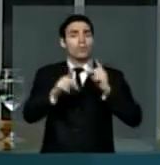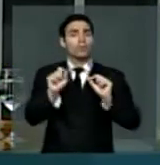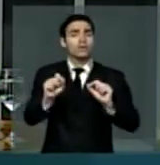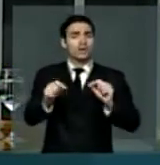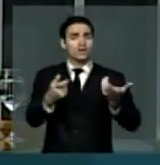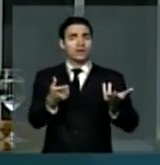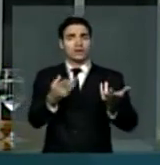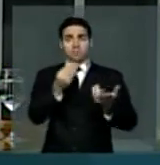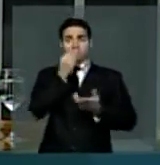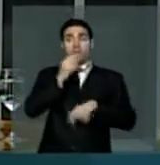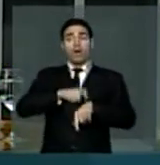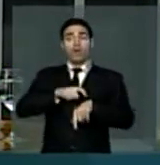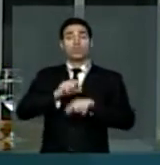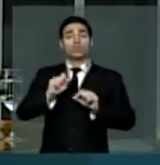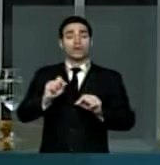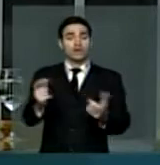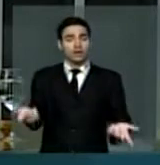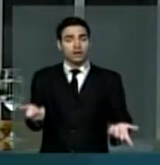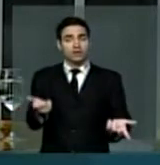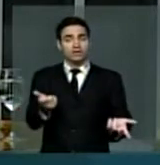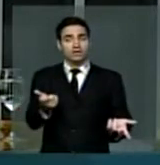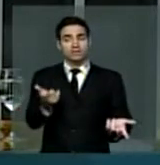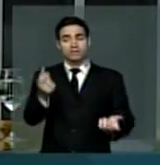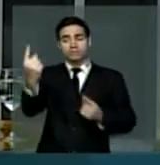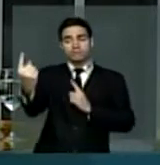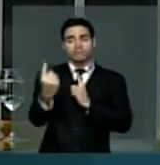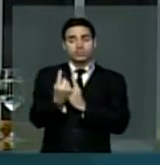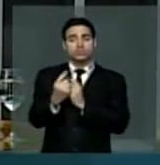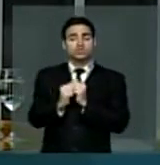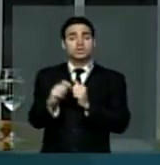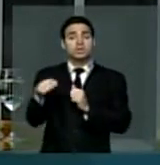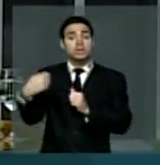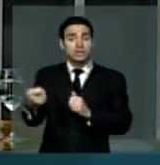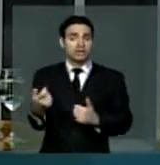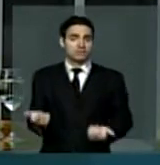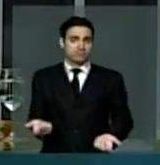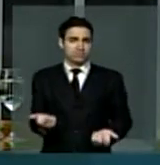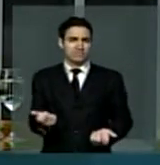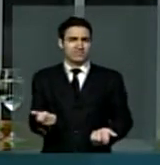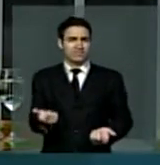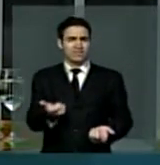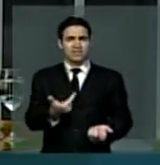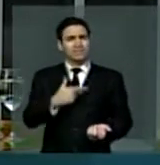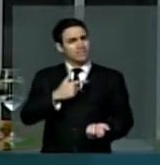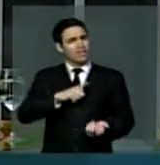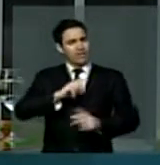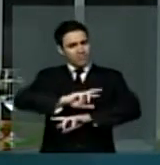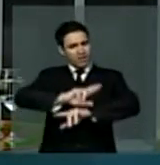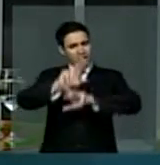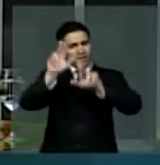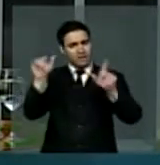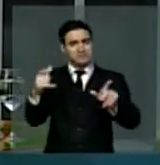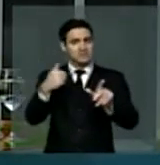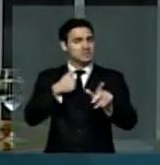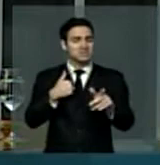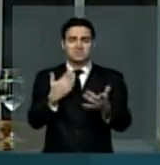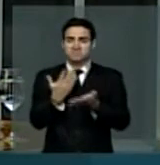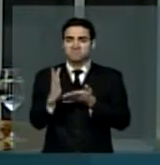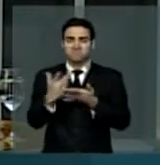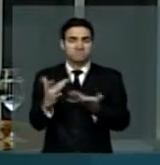o que calar, a quem querer. Sabe gente, é tanta coisa que eu fico sem jeito,